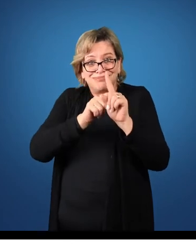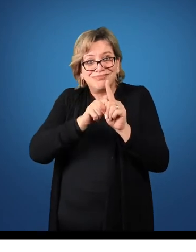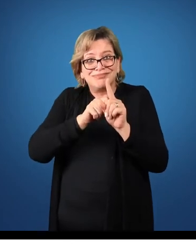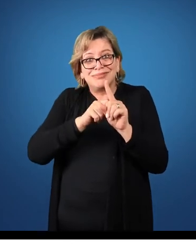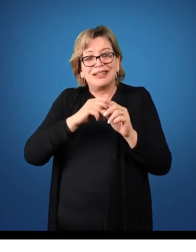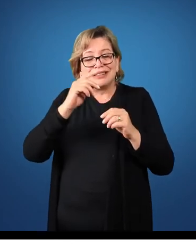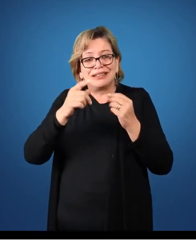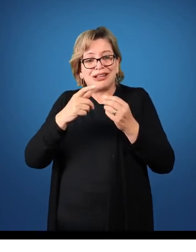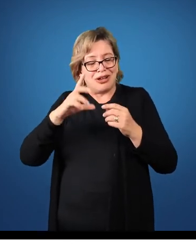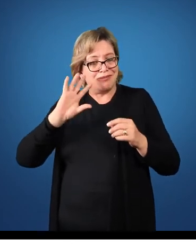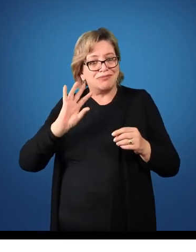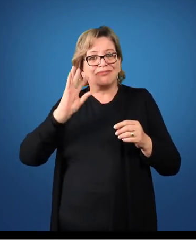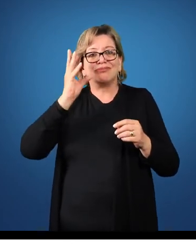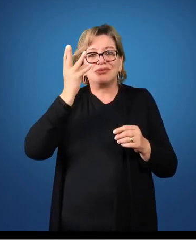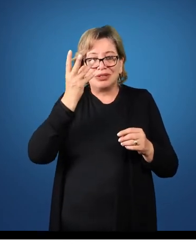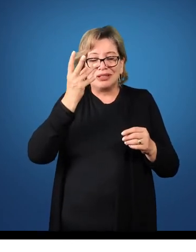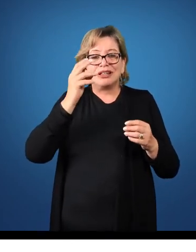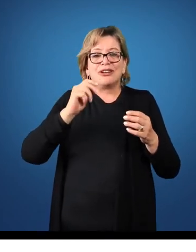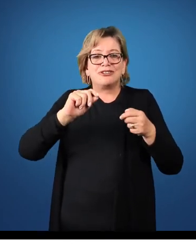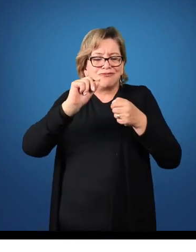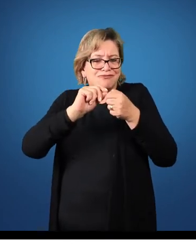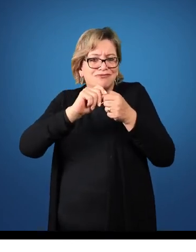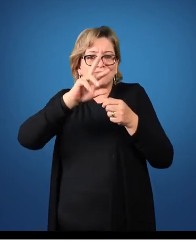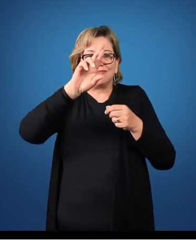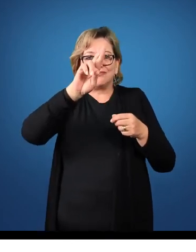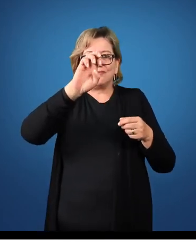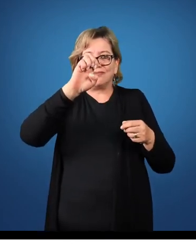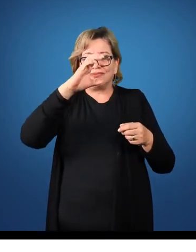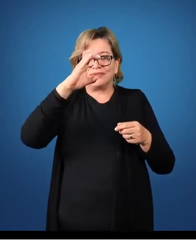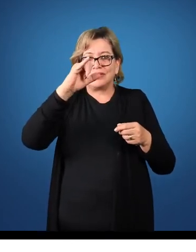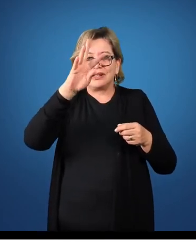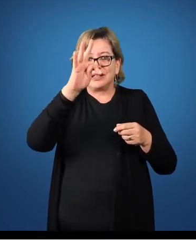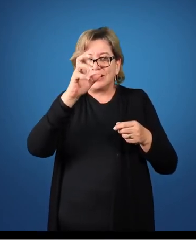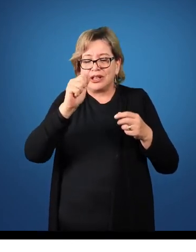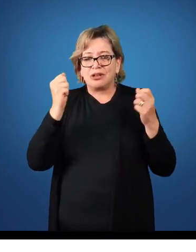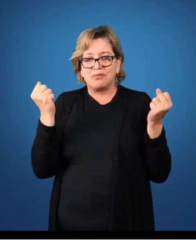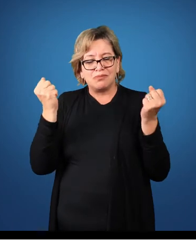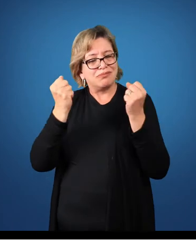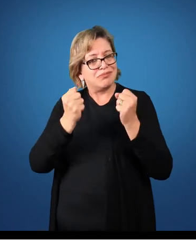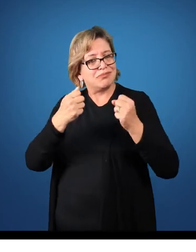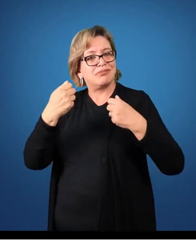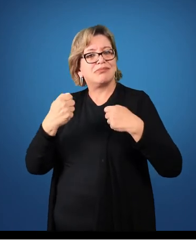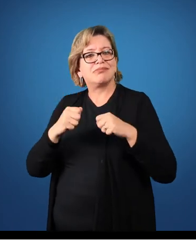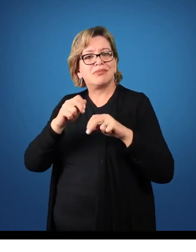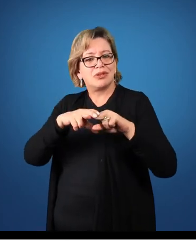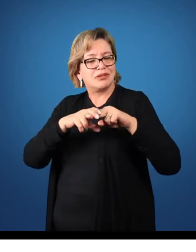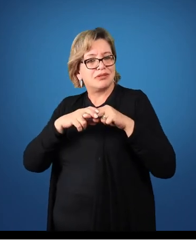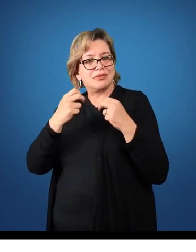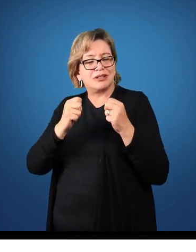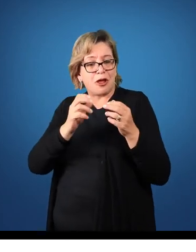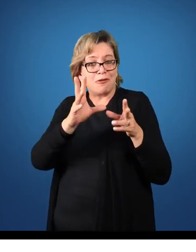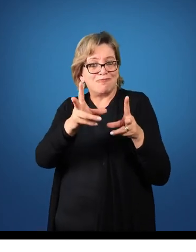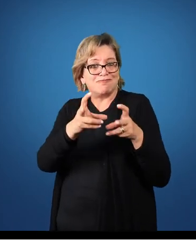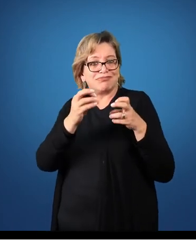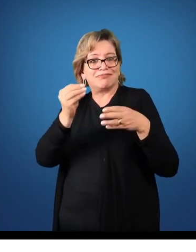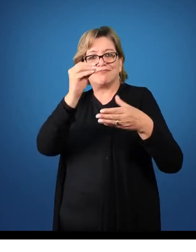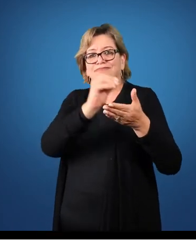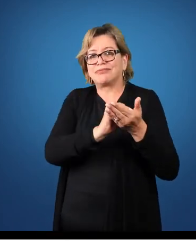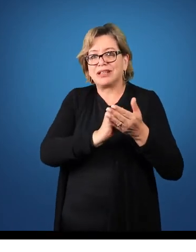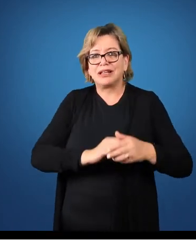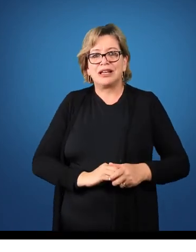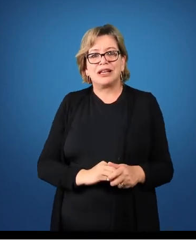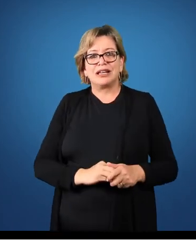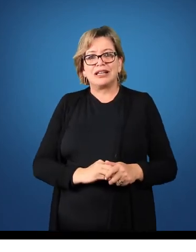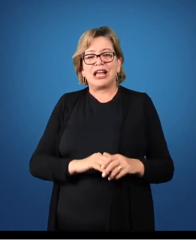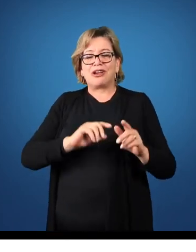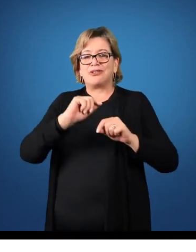receita foi gerada. E naquele período é que eu tenho que reconhecê-la. Já quando eu recebo, eu não